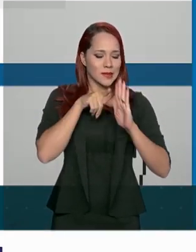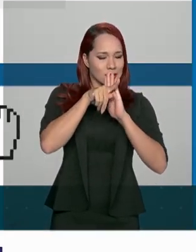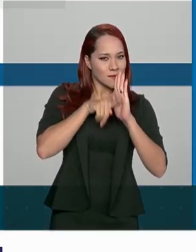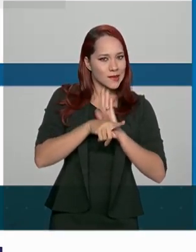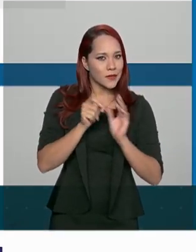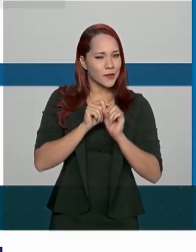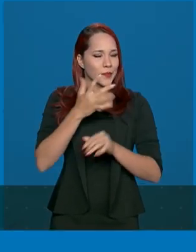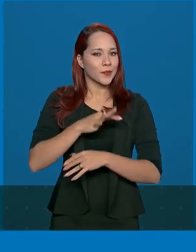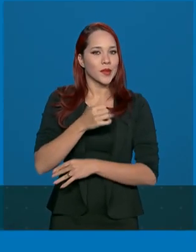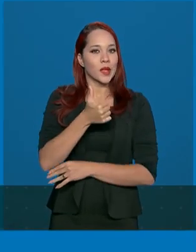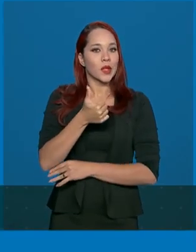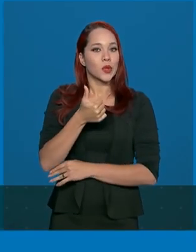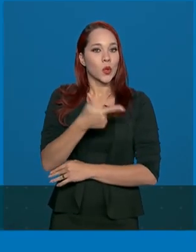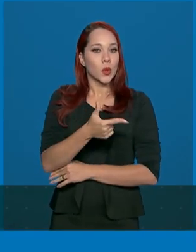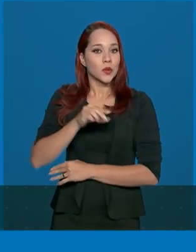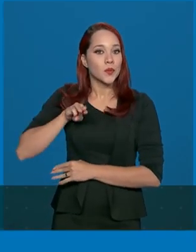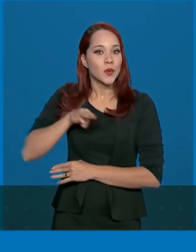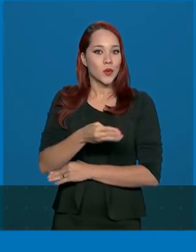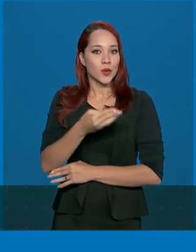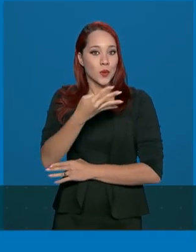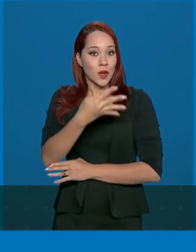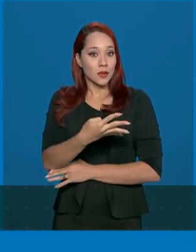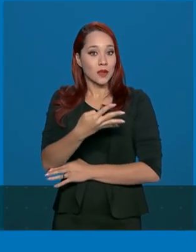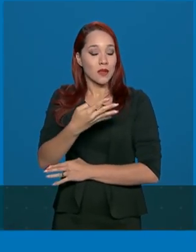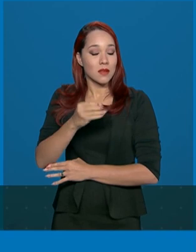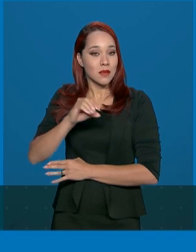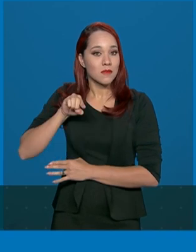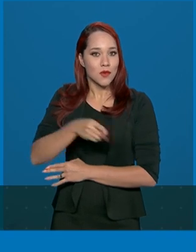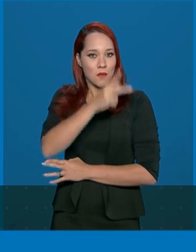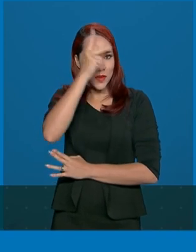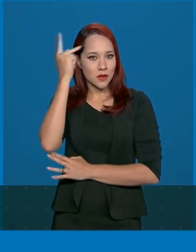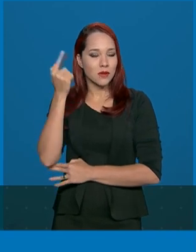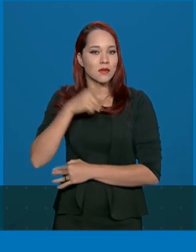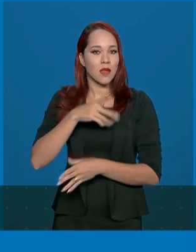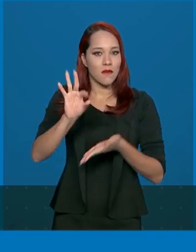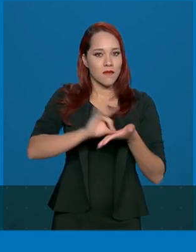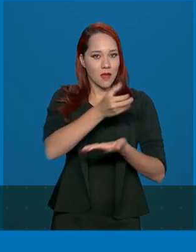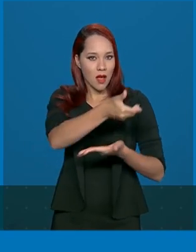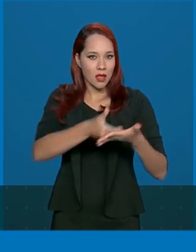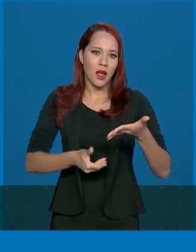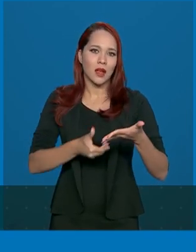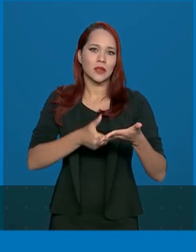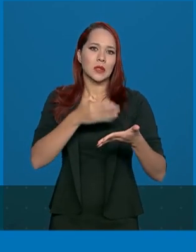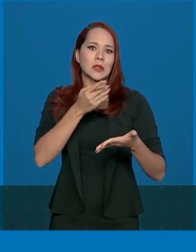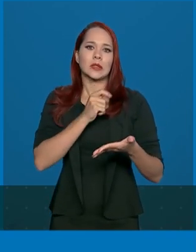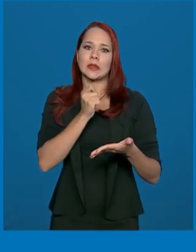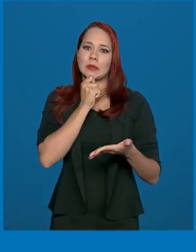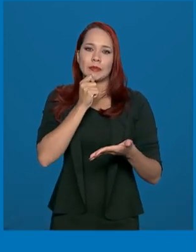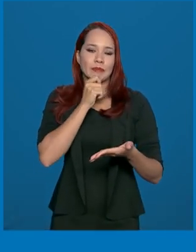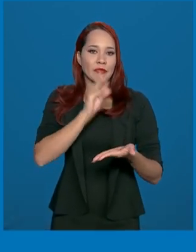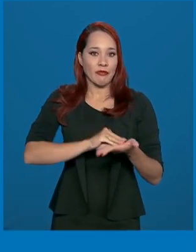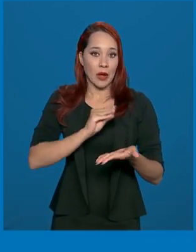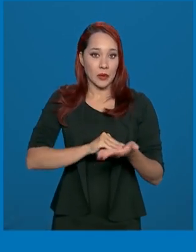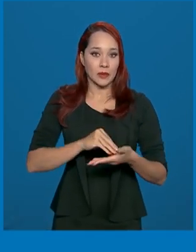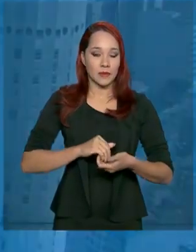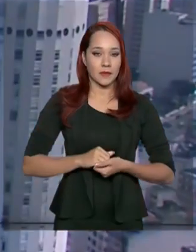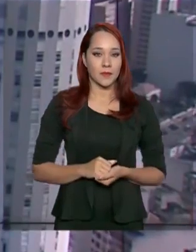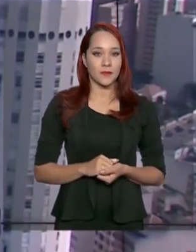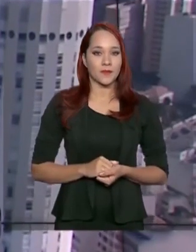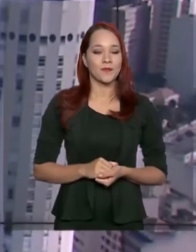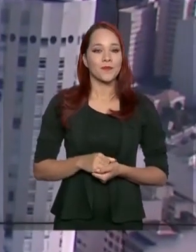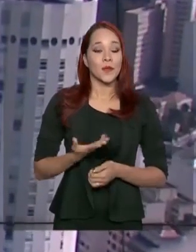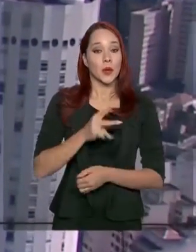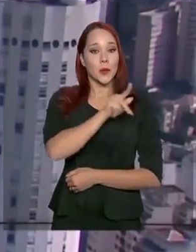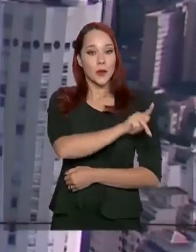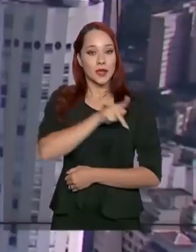por cerca de 12 milhões e 400 mil pessoas que tiveram o cadastro classificado como inconclusivo. E o